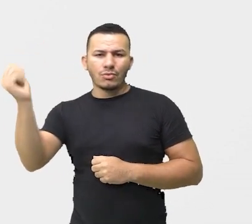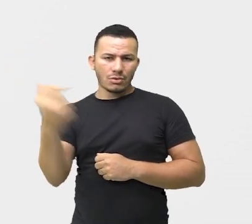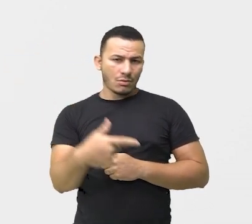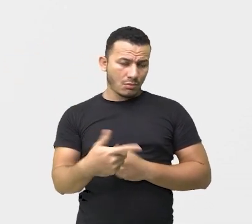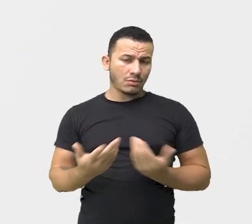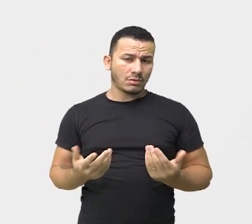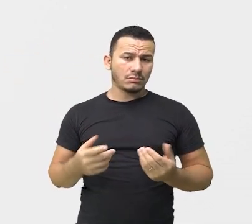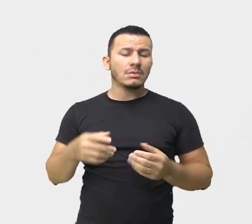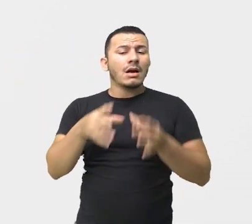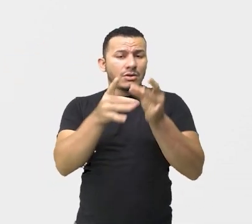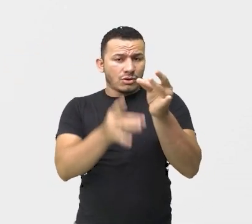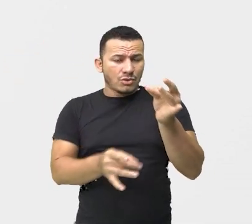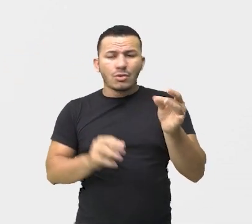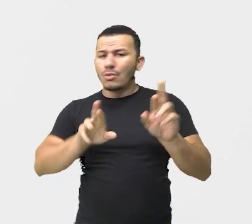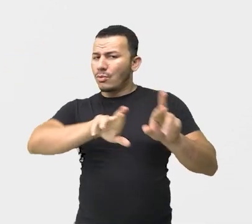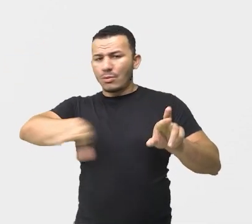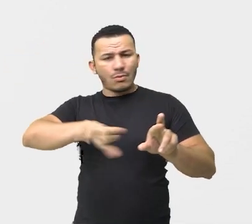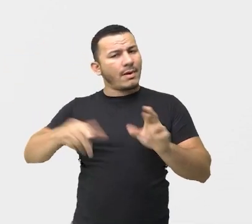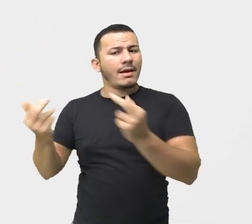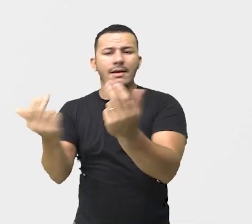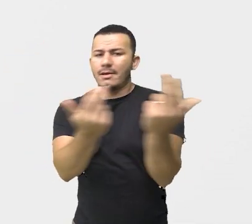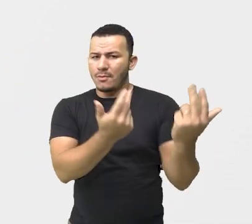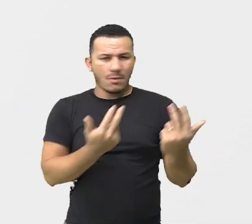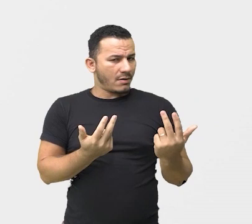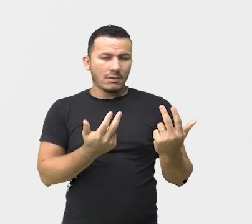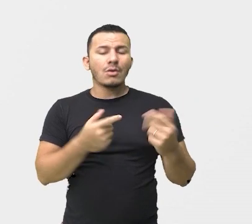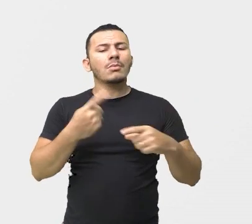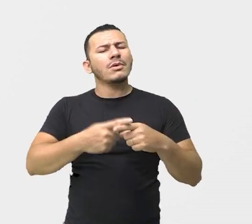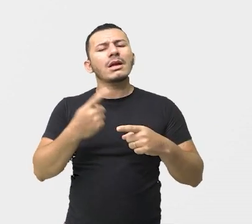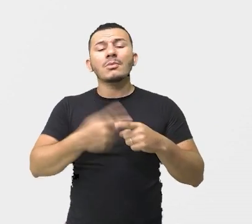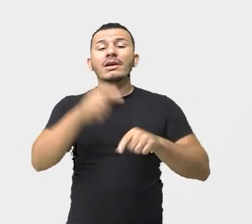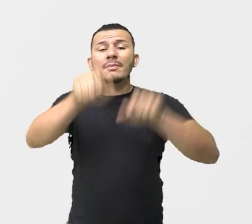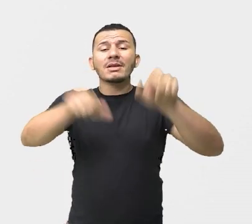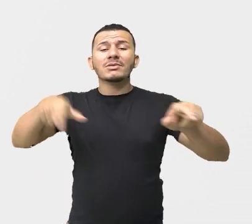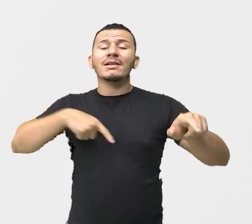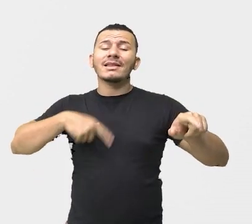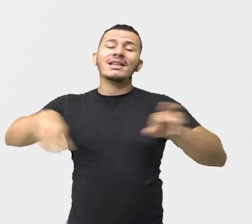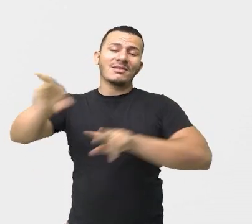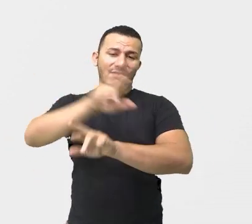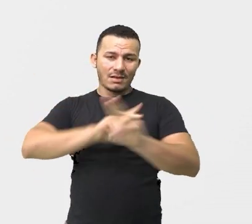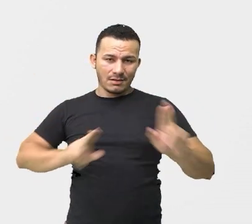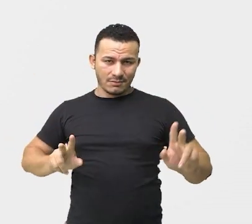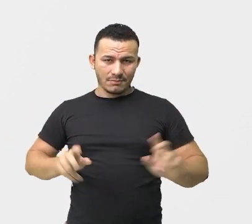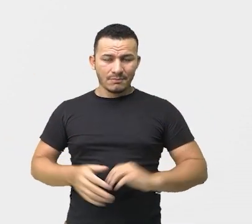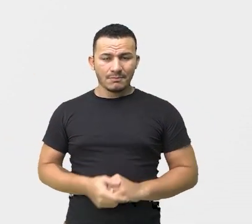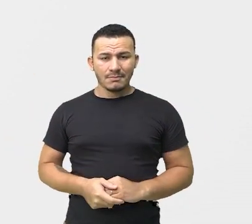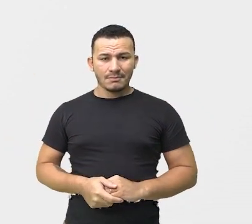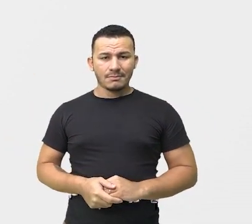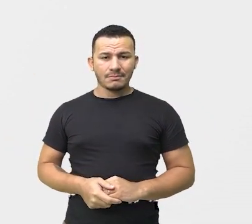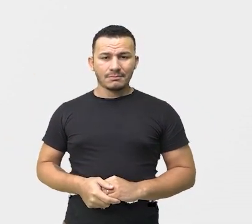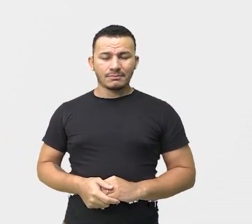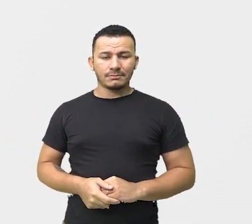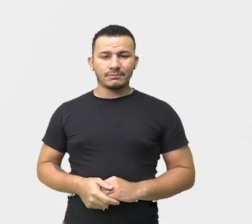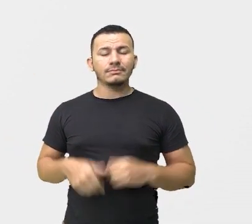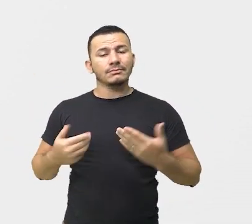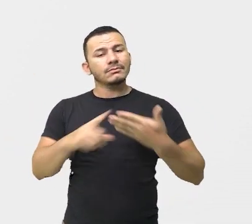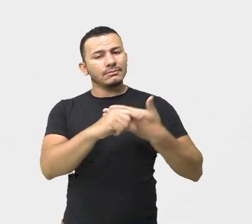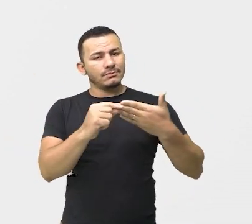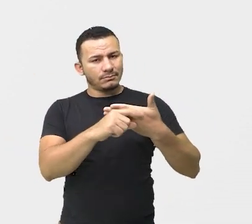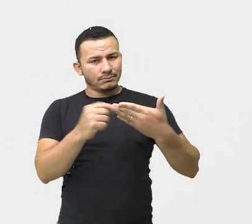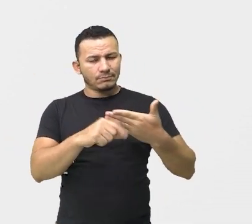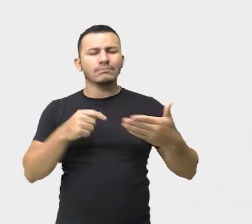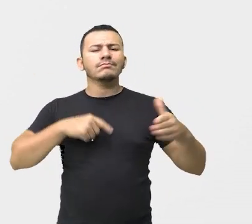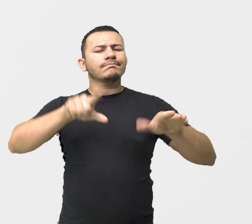descrições podem ser diferentes porque as pessoas são diferentes, certo? Então, por isso que a gente diz, o autor